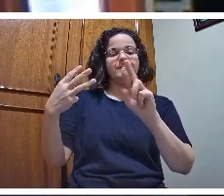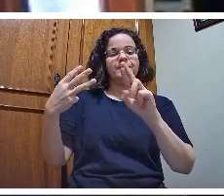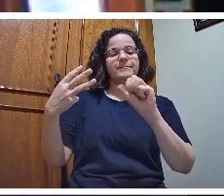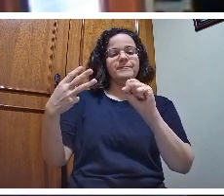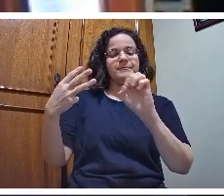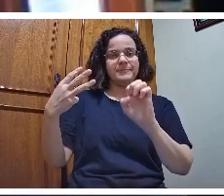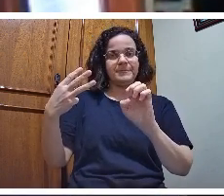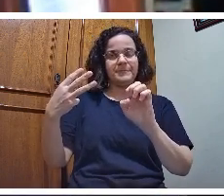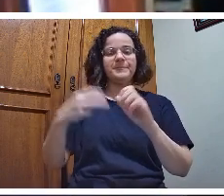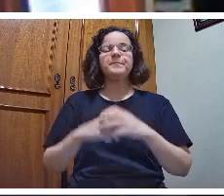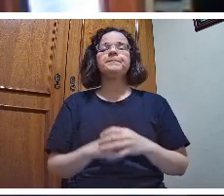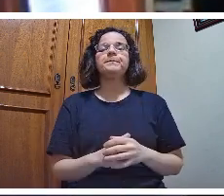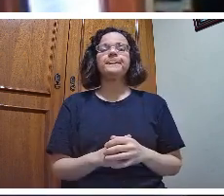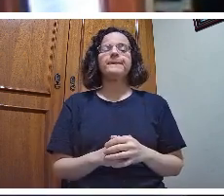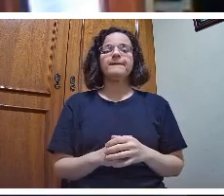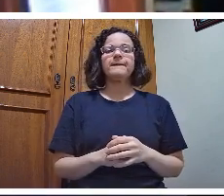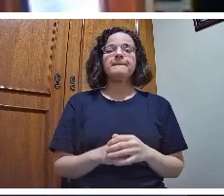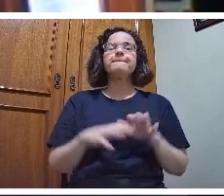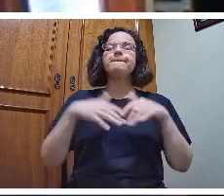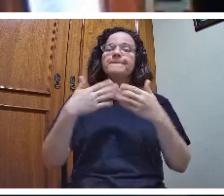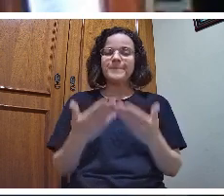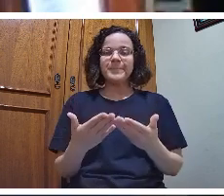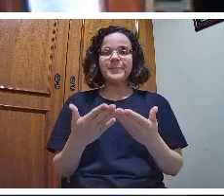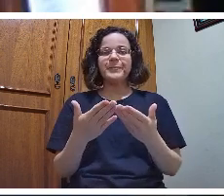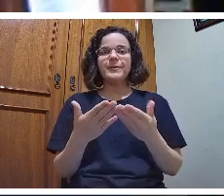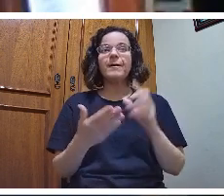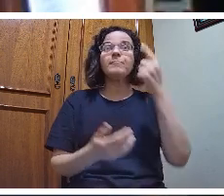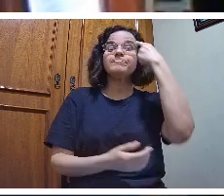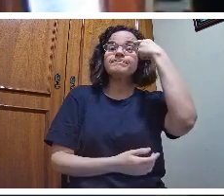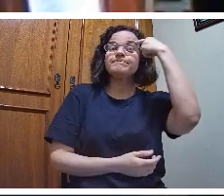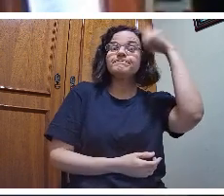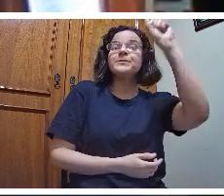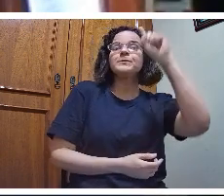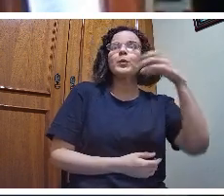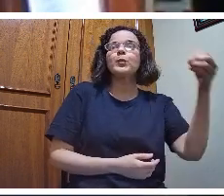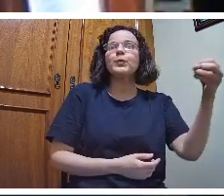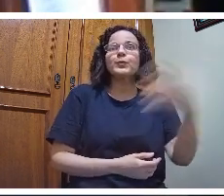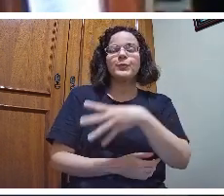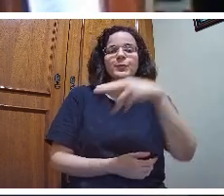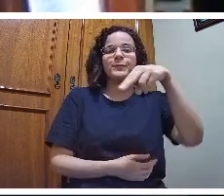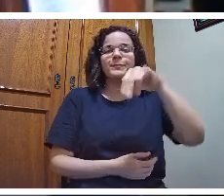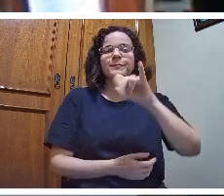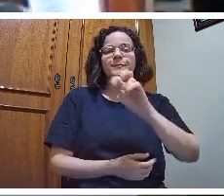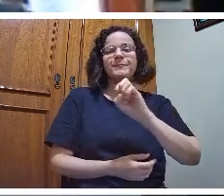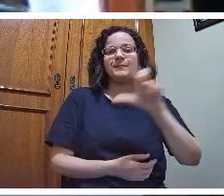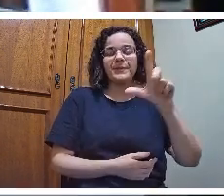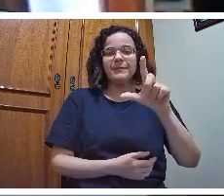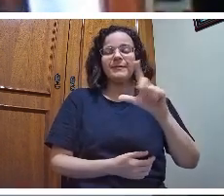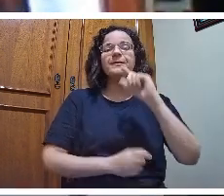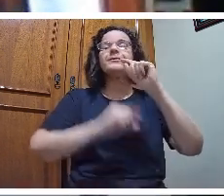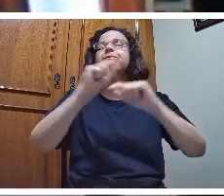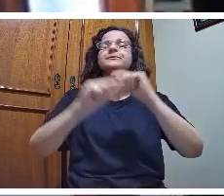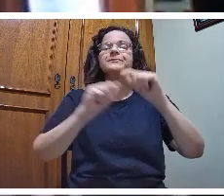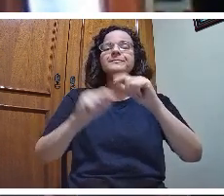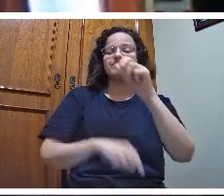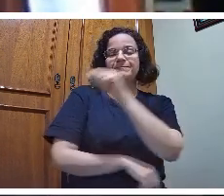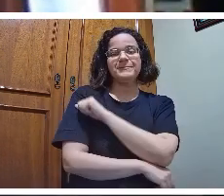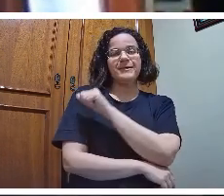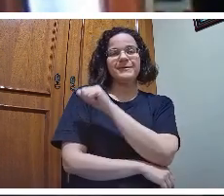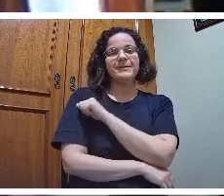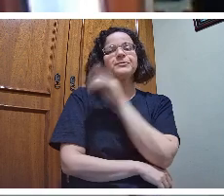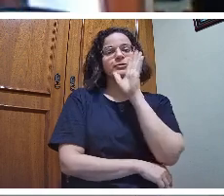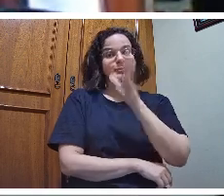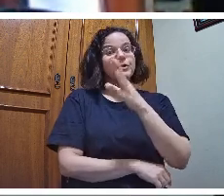é aquele insight, aquele novo nível, aquele novo estalo em que o aluno, tendo um conhecimento inicial